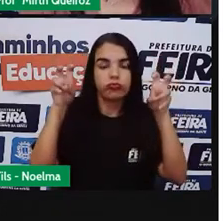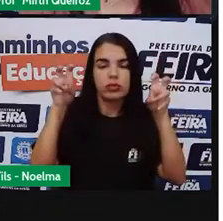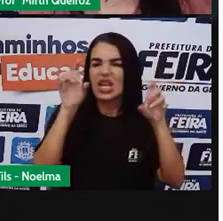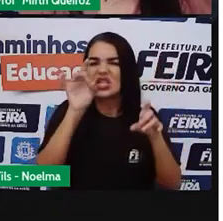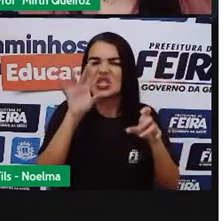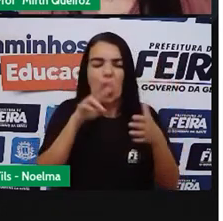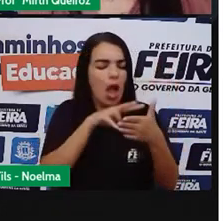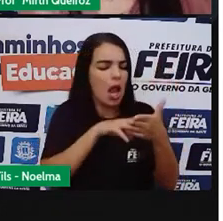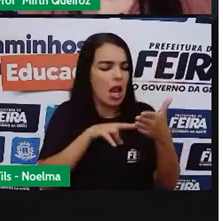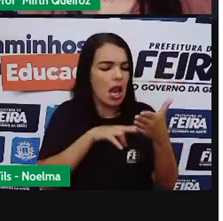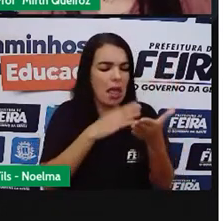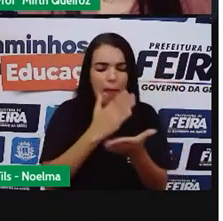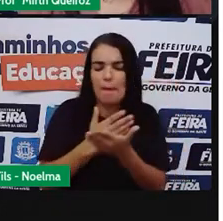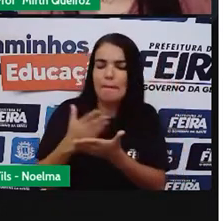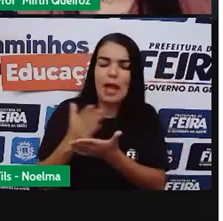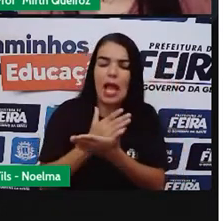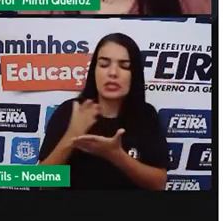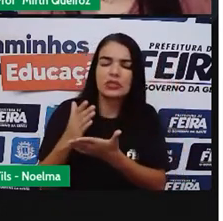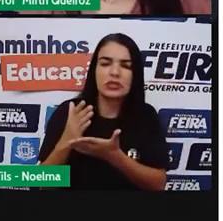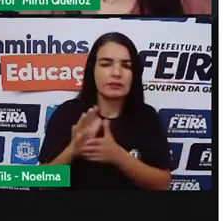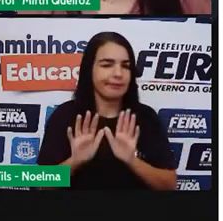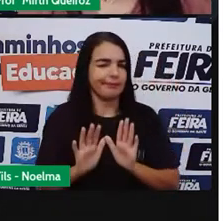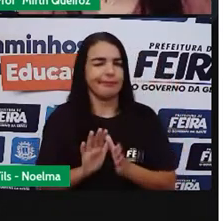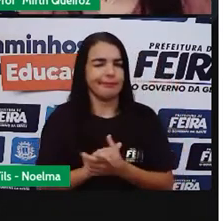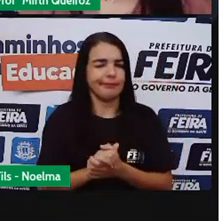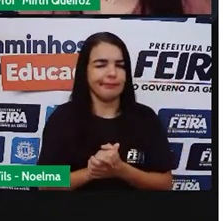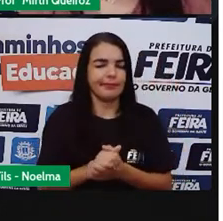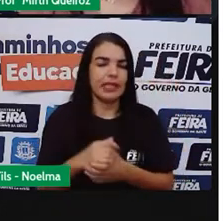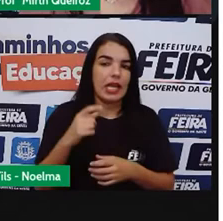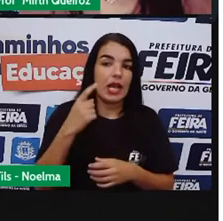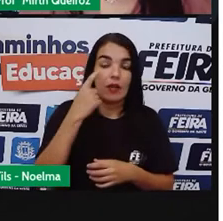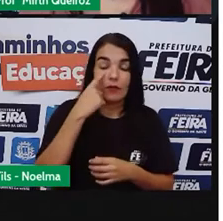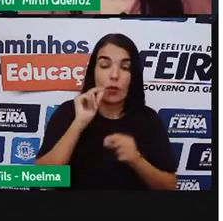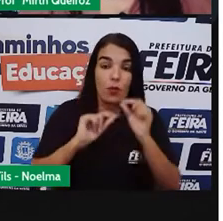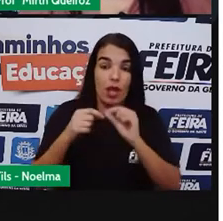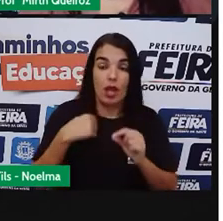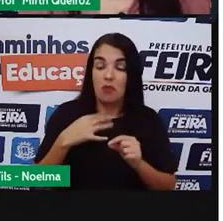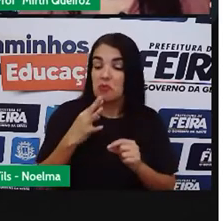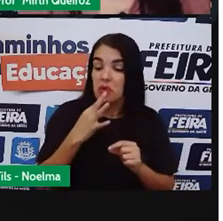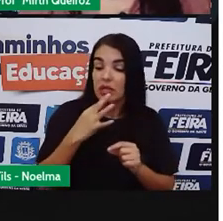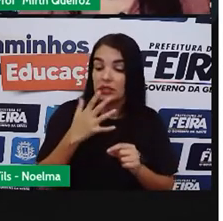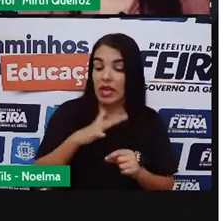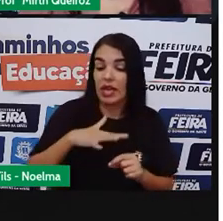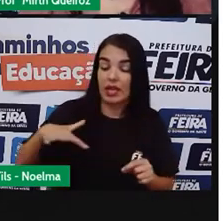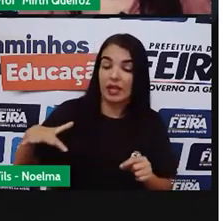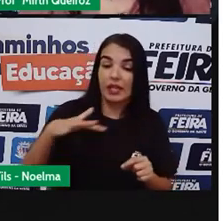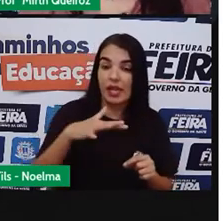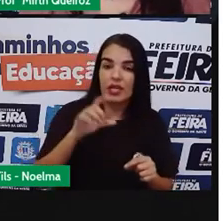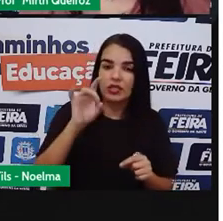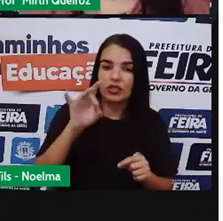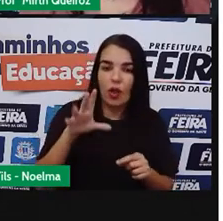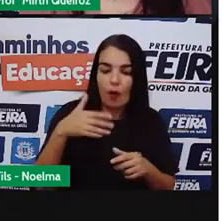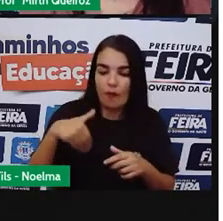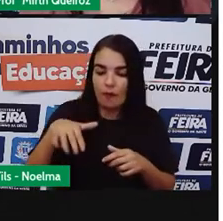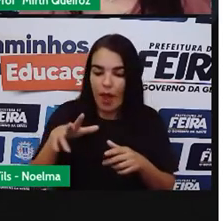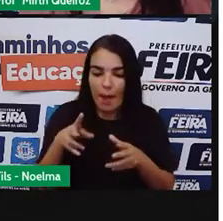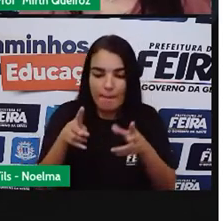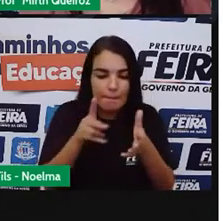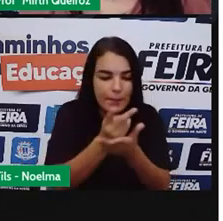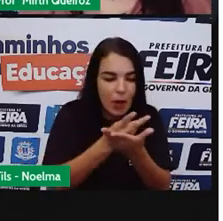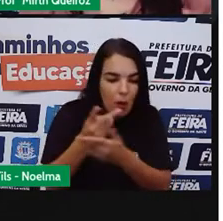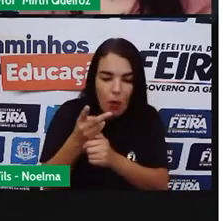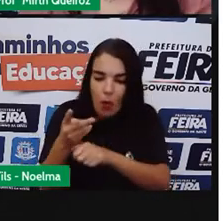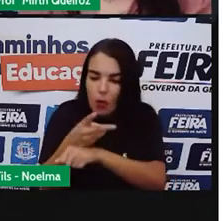parte do texto. Conhece criança que, ao fazer uma interpretação de texto, quer ir lá no texto e só procurar onde está a